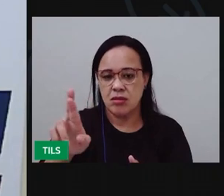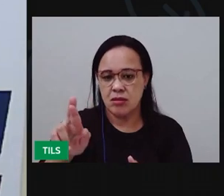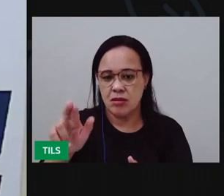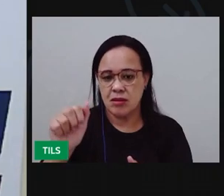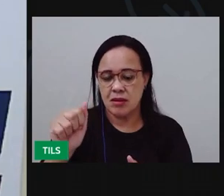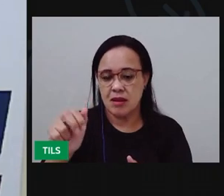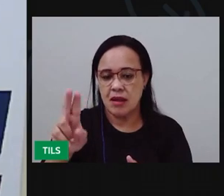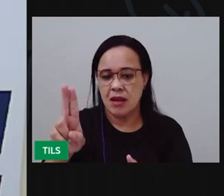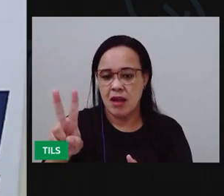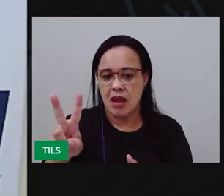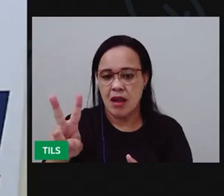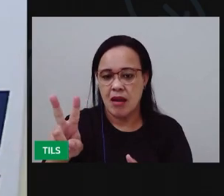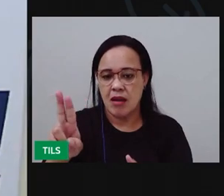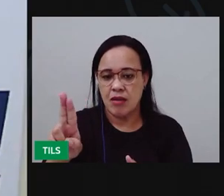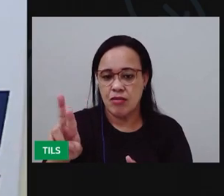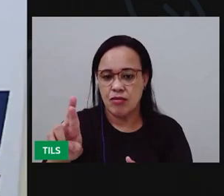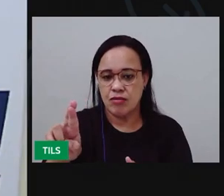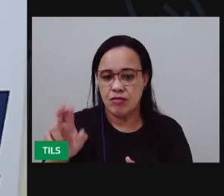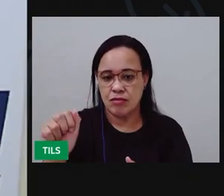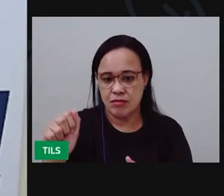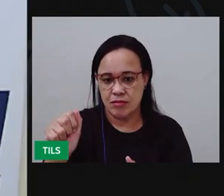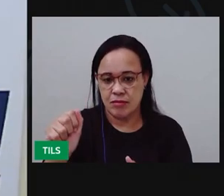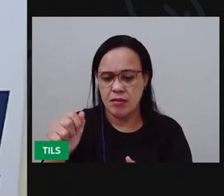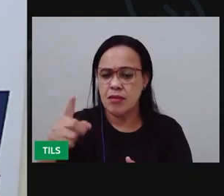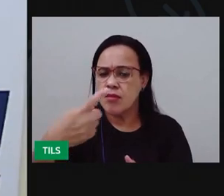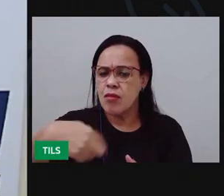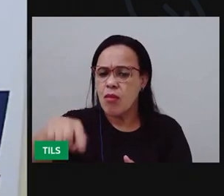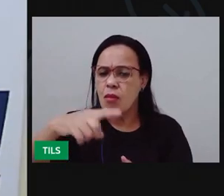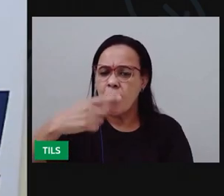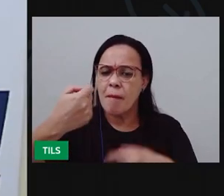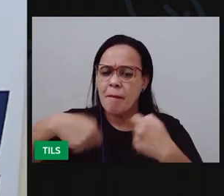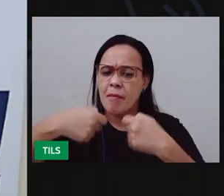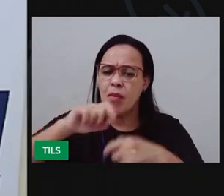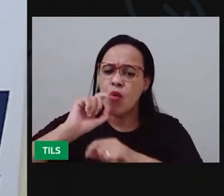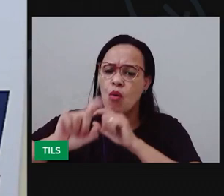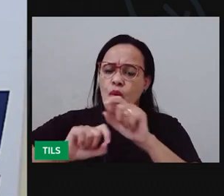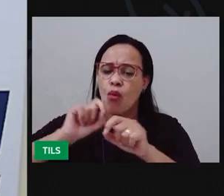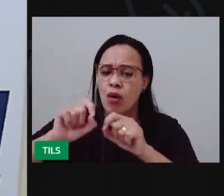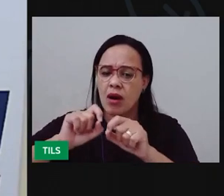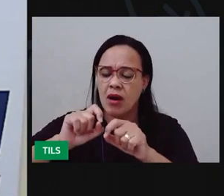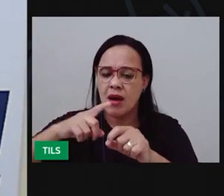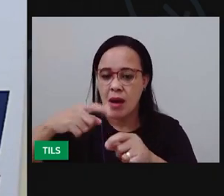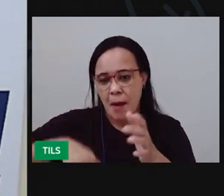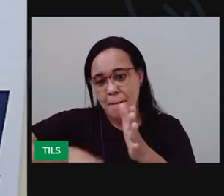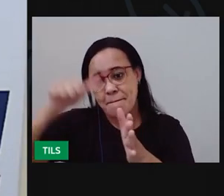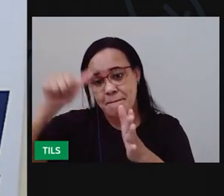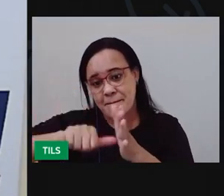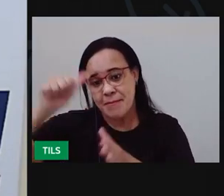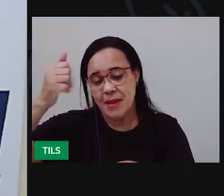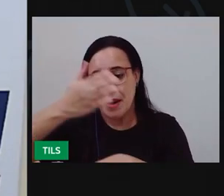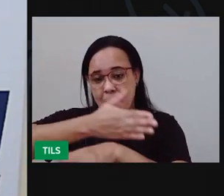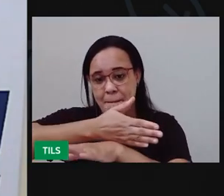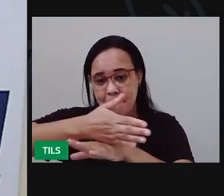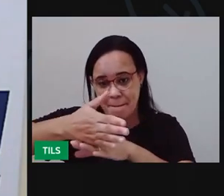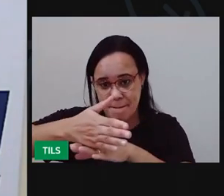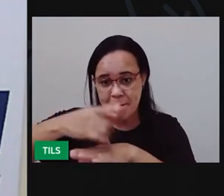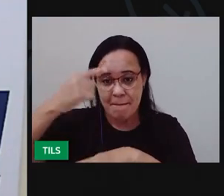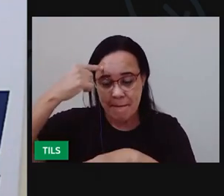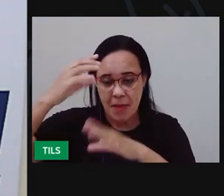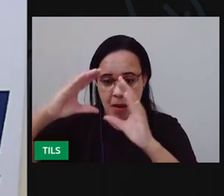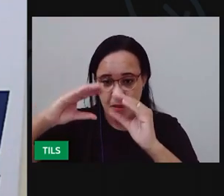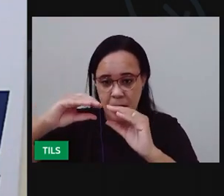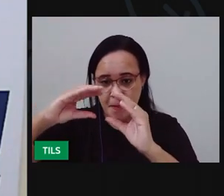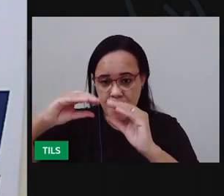A gente vai precisar de isogravura. De uma platinha de isogravura.